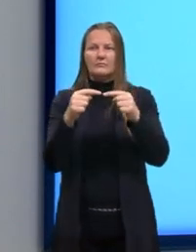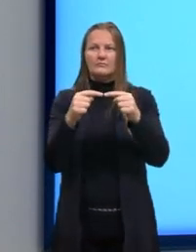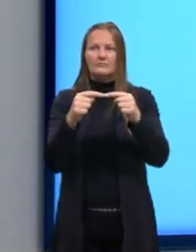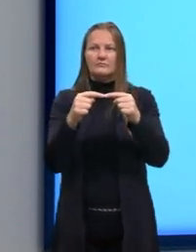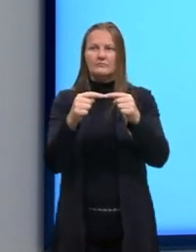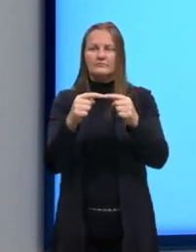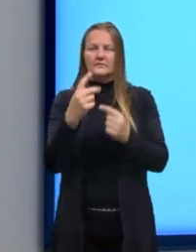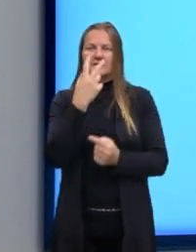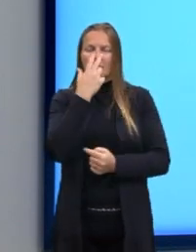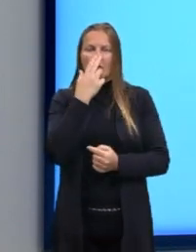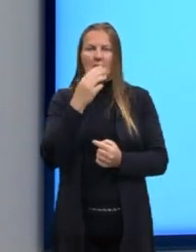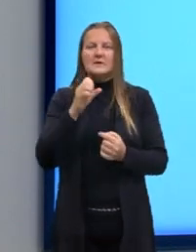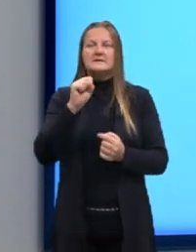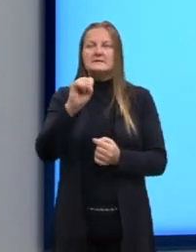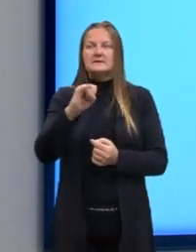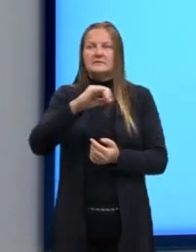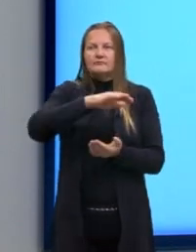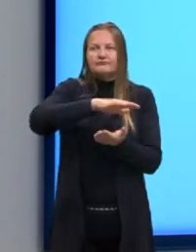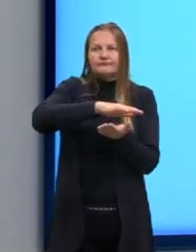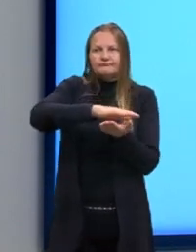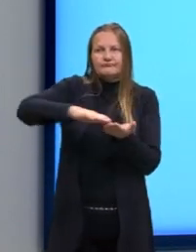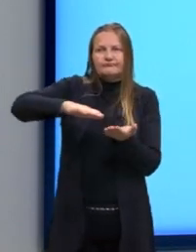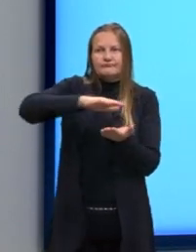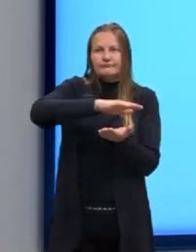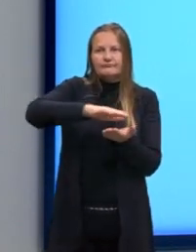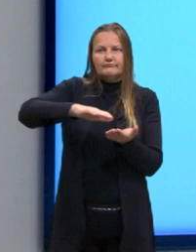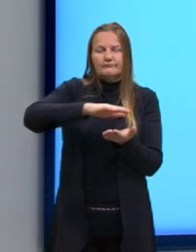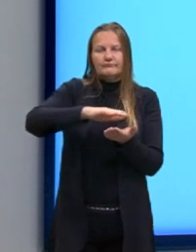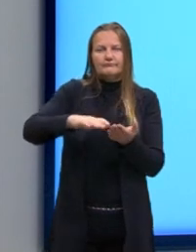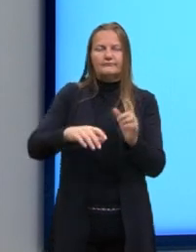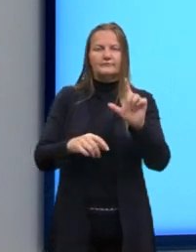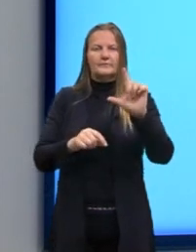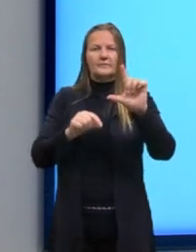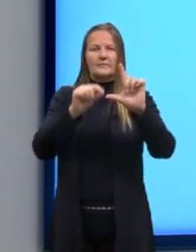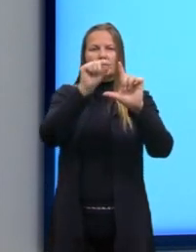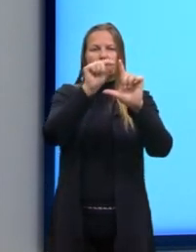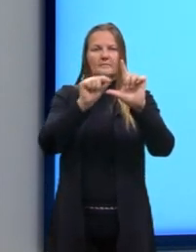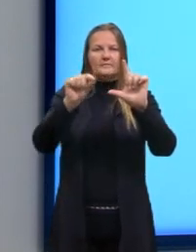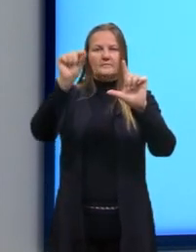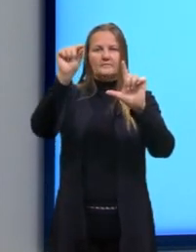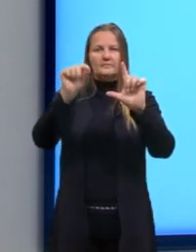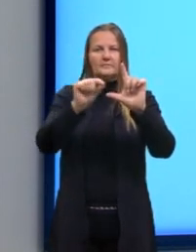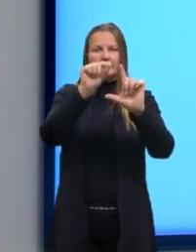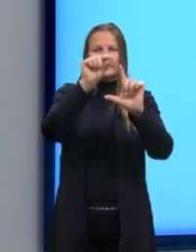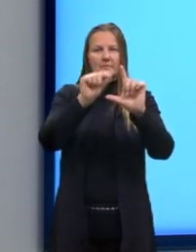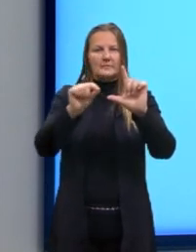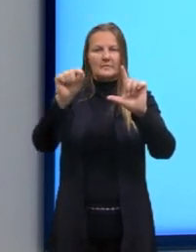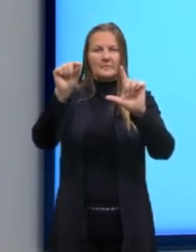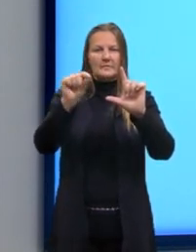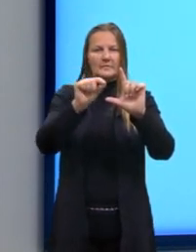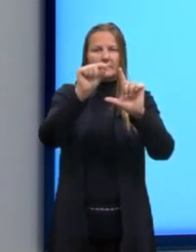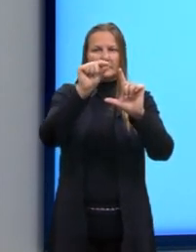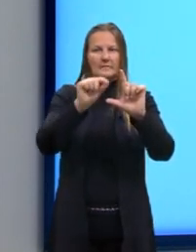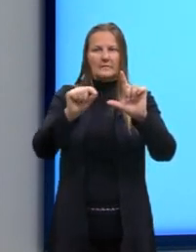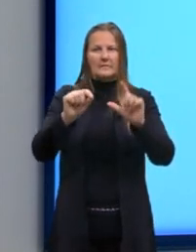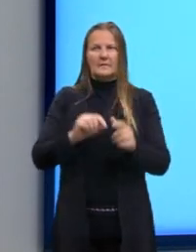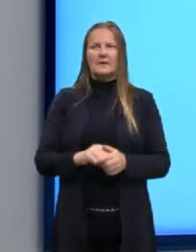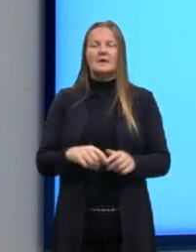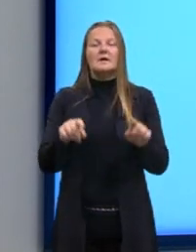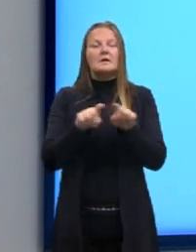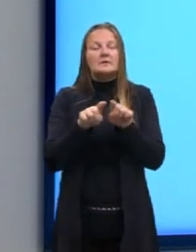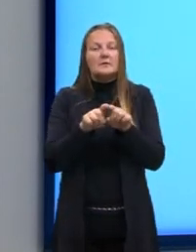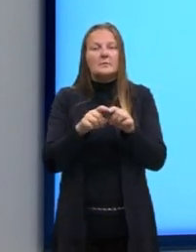cortes, é formado, então, a parábola, a hipérbole. E, no caso da nossa circunferência,